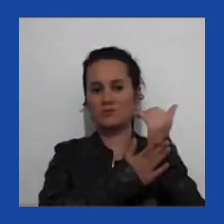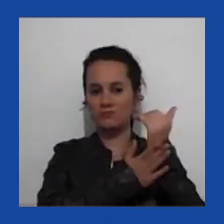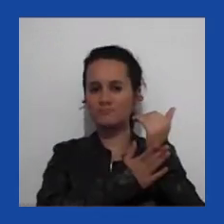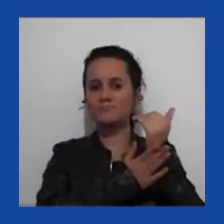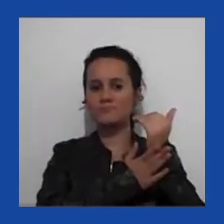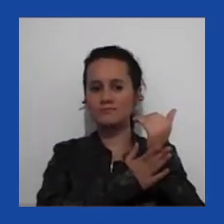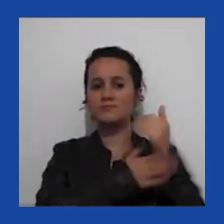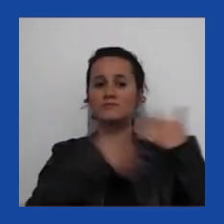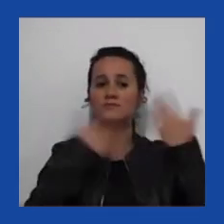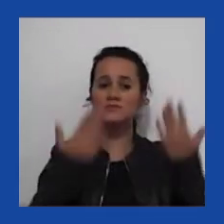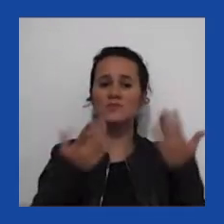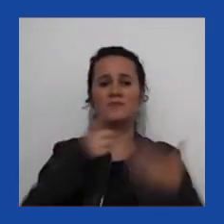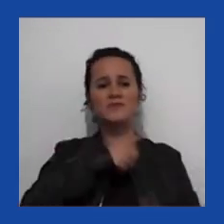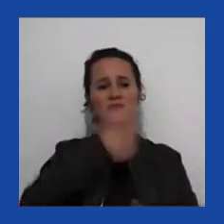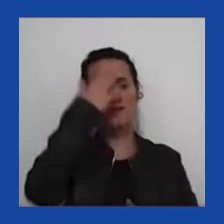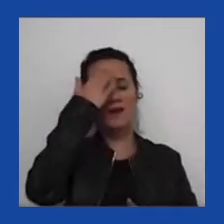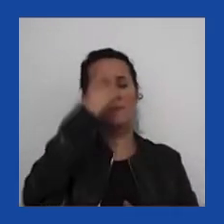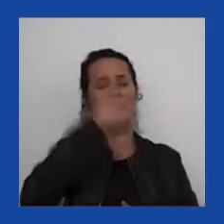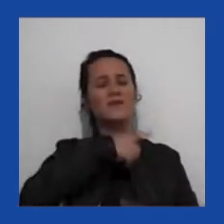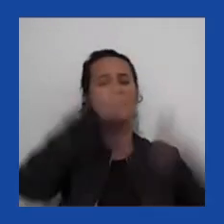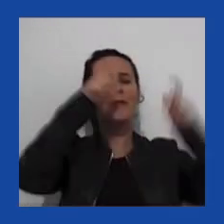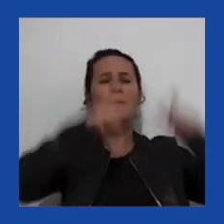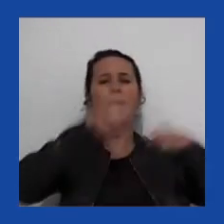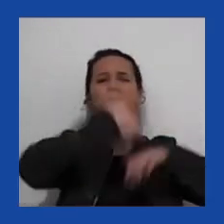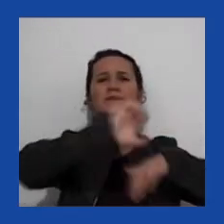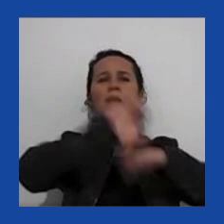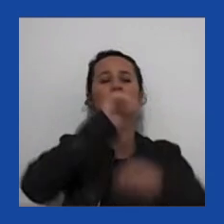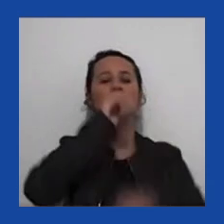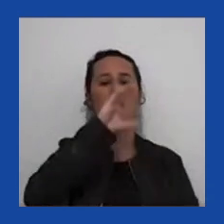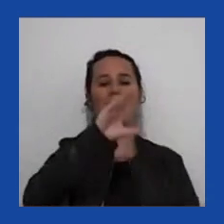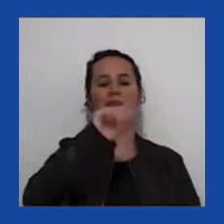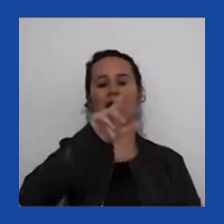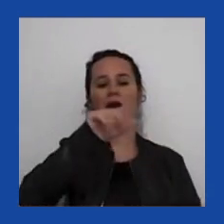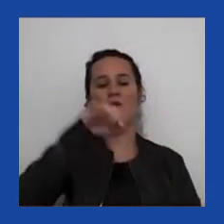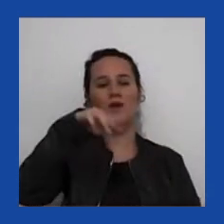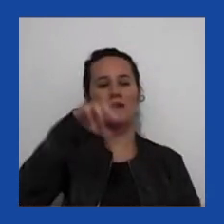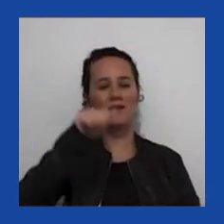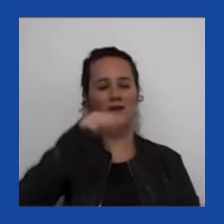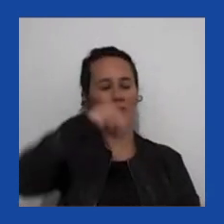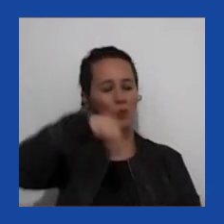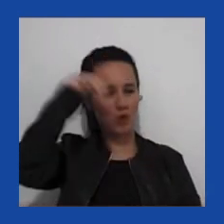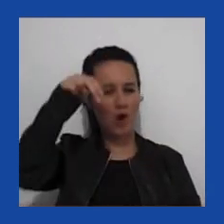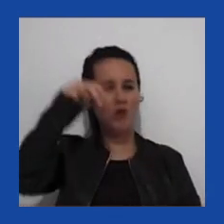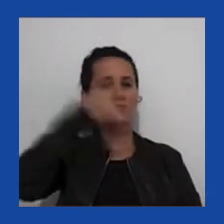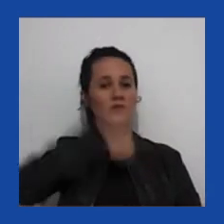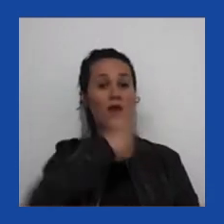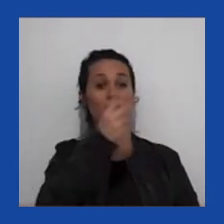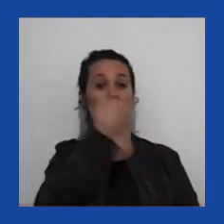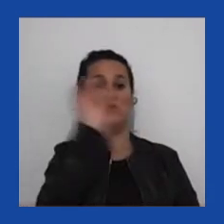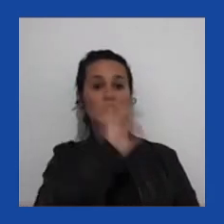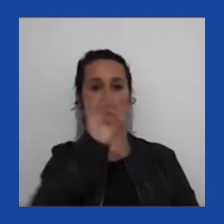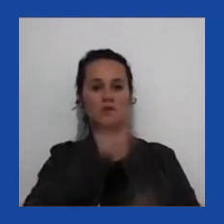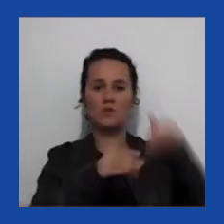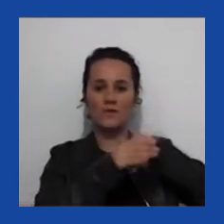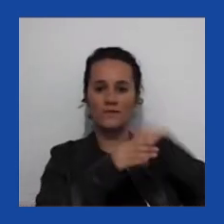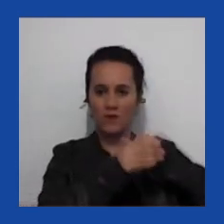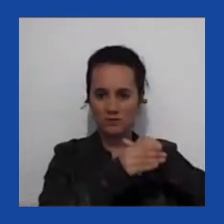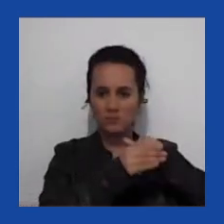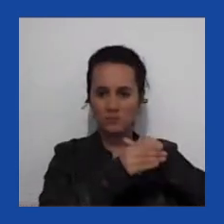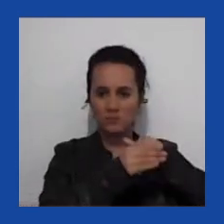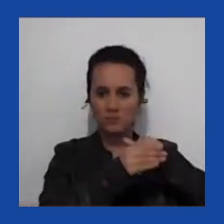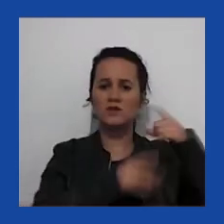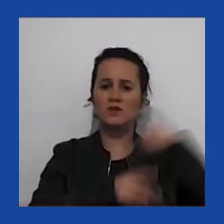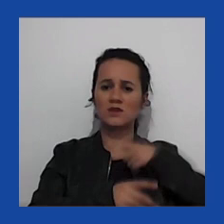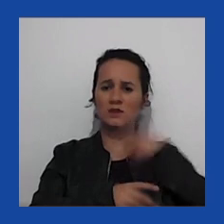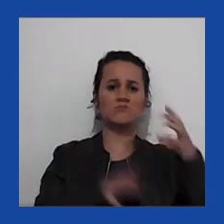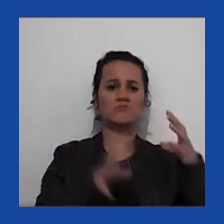Você tem Estados, como Carolina de Norte, que já recebeu 20% dos votos por correspondência ou